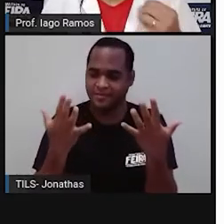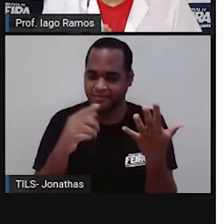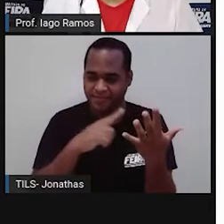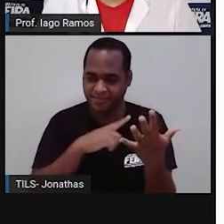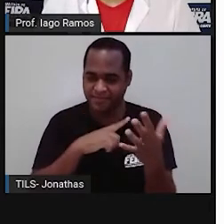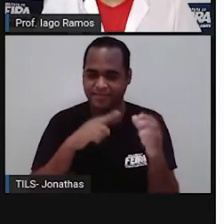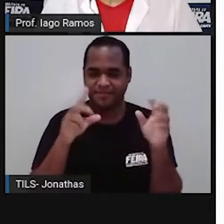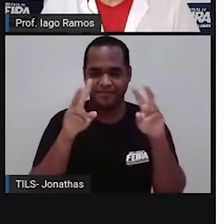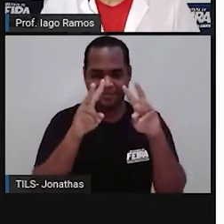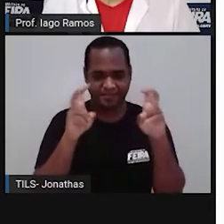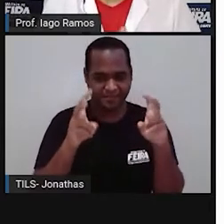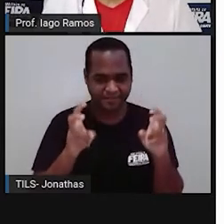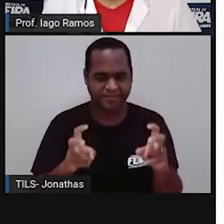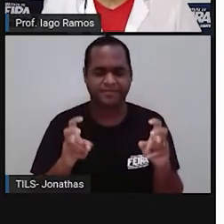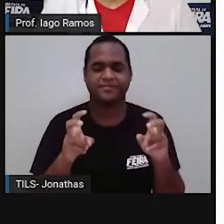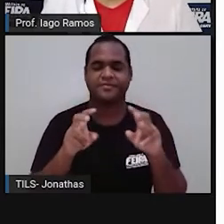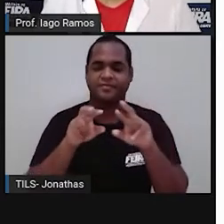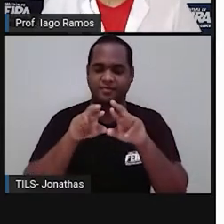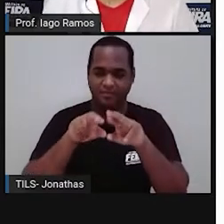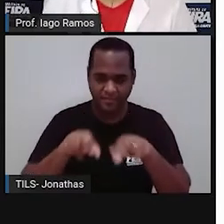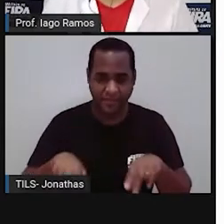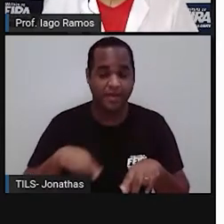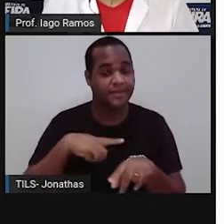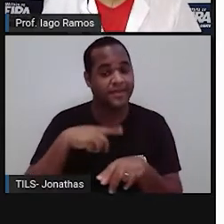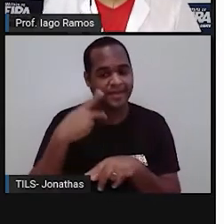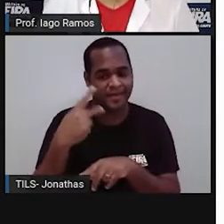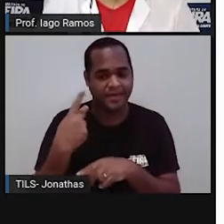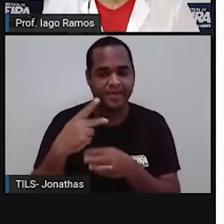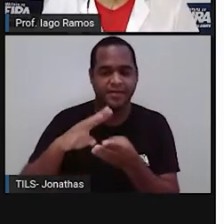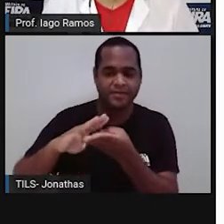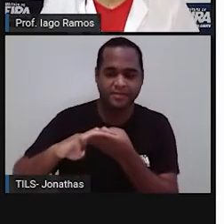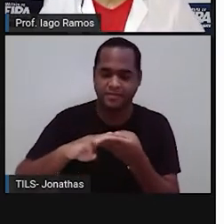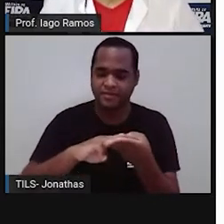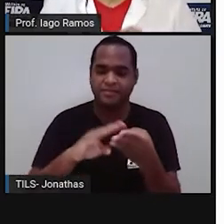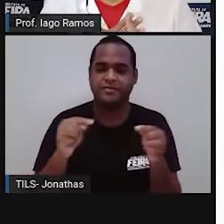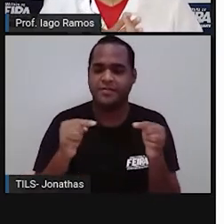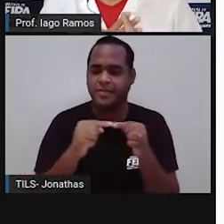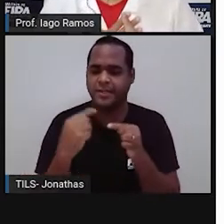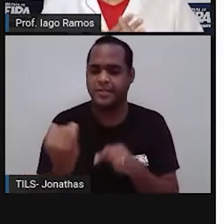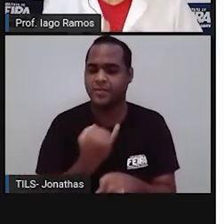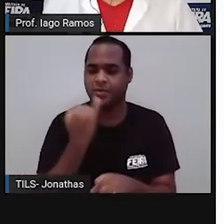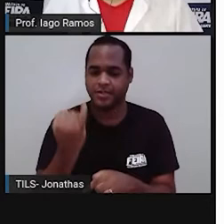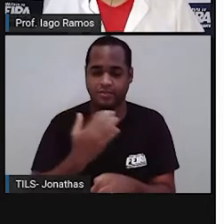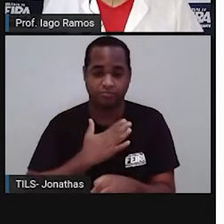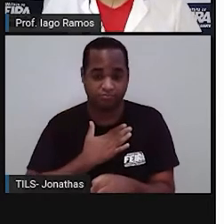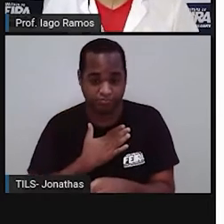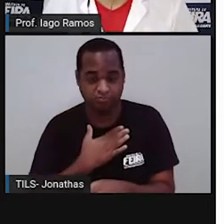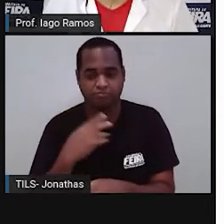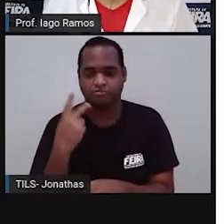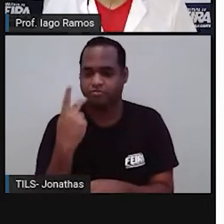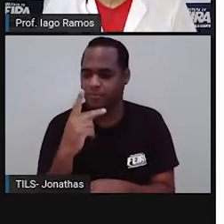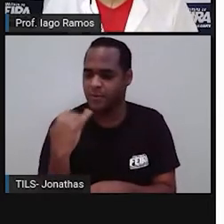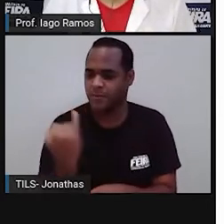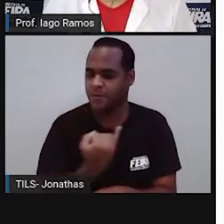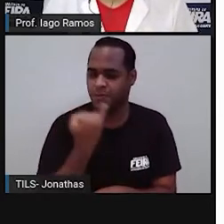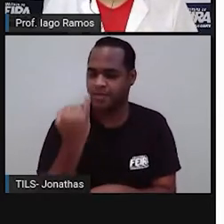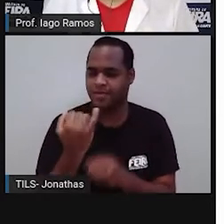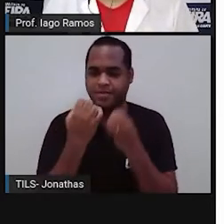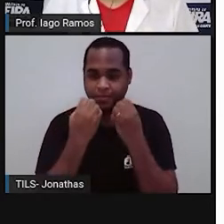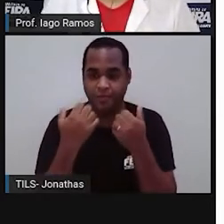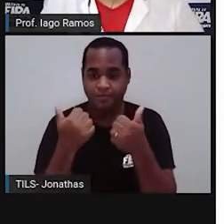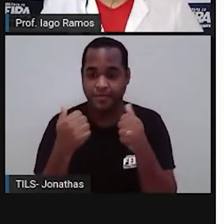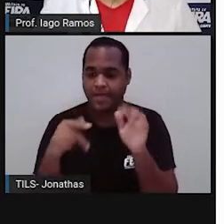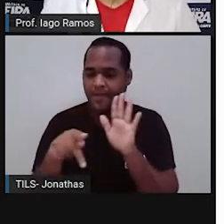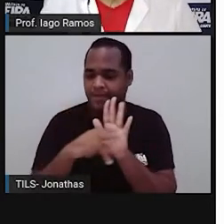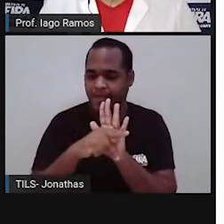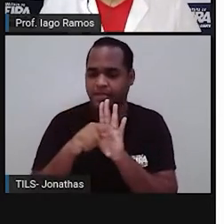assuntozinho, com esse tema da matemática, tão importante pra mim, tão importante pra você, porque ele faz